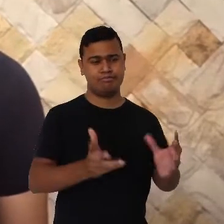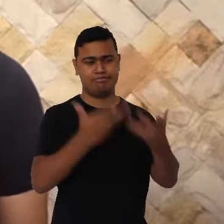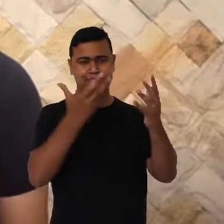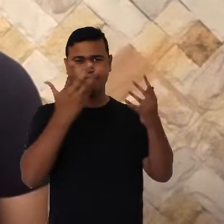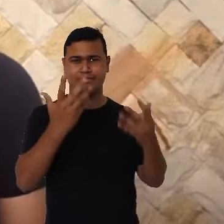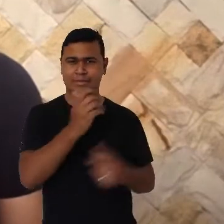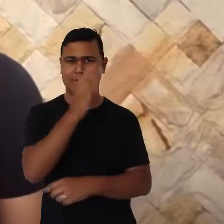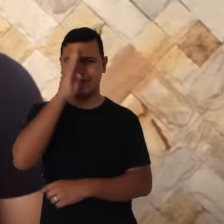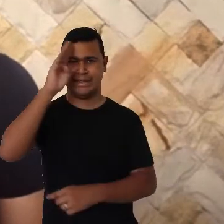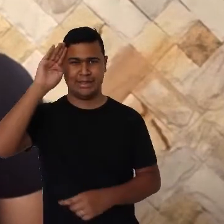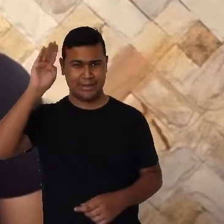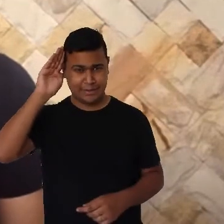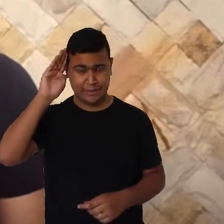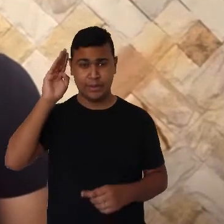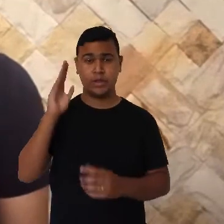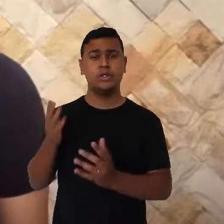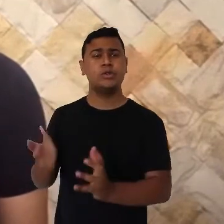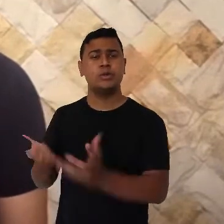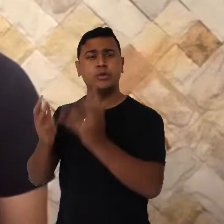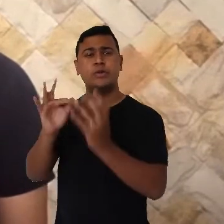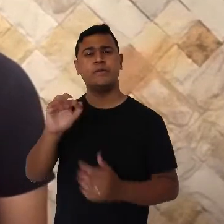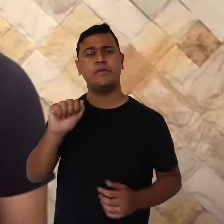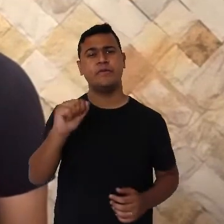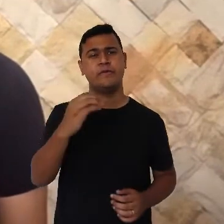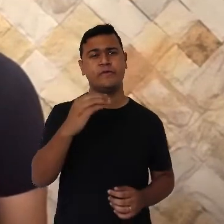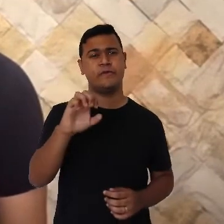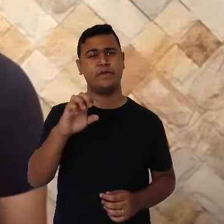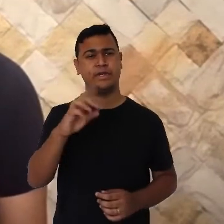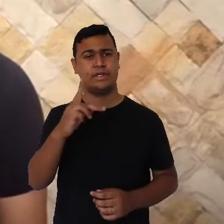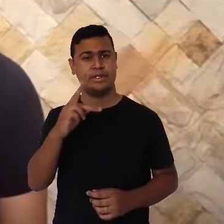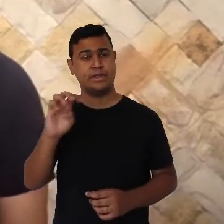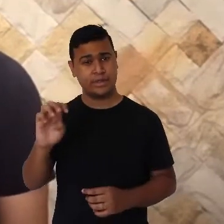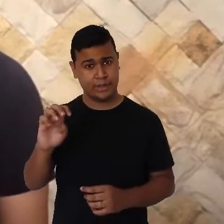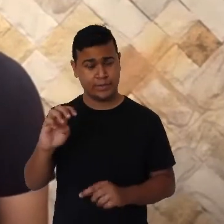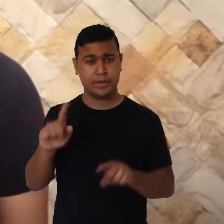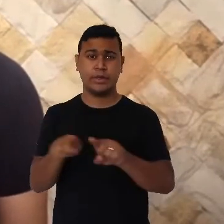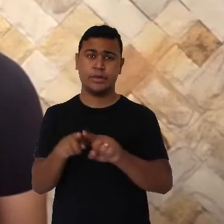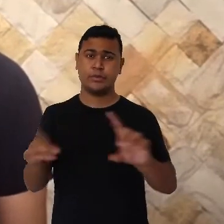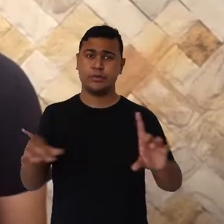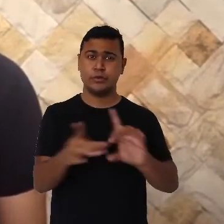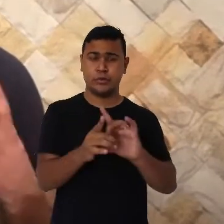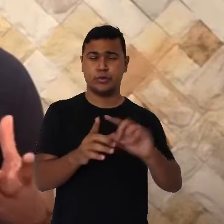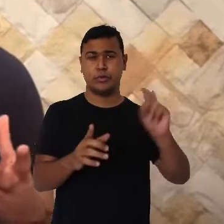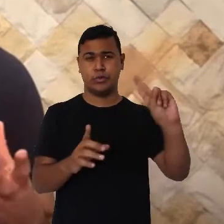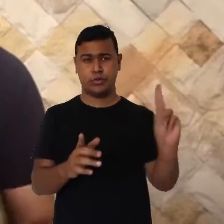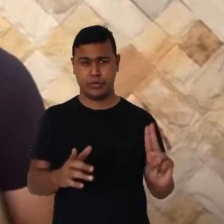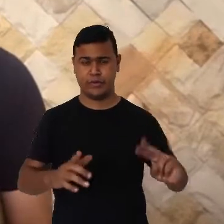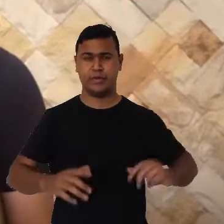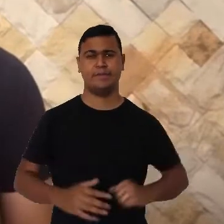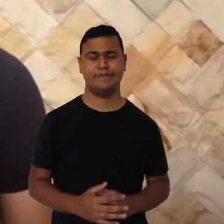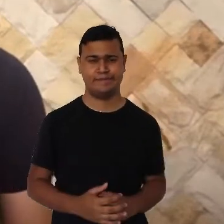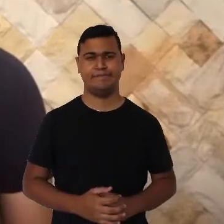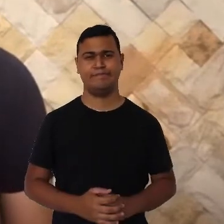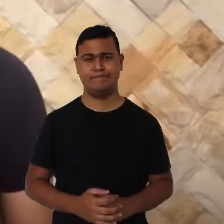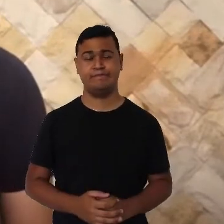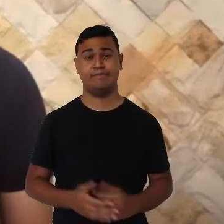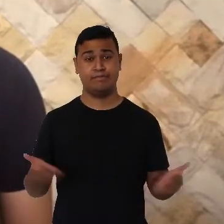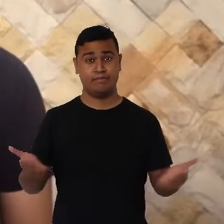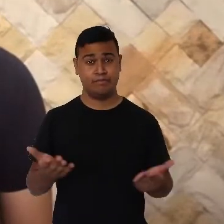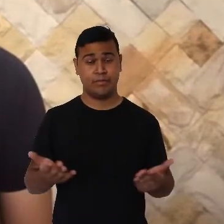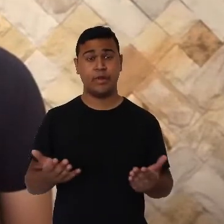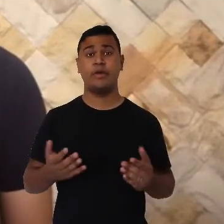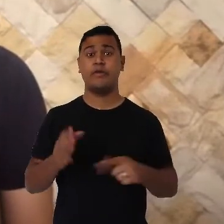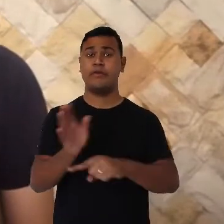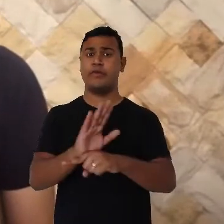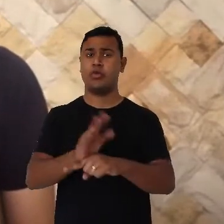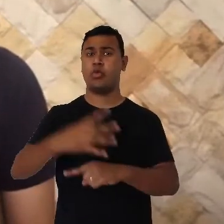FACEP, Fundação de Amparo à Ciência e Tecnologia do Estado de Pernambuco, e pela Univast. Este é o quarto vídeo de uma